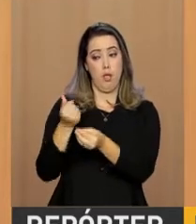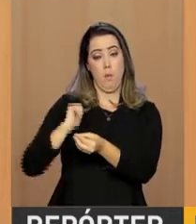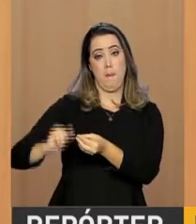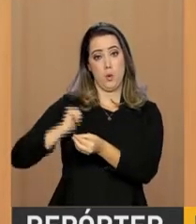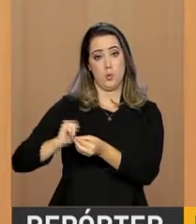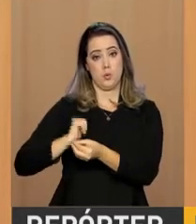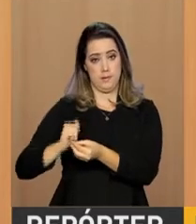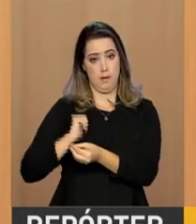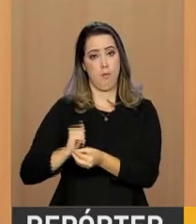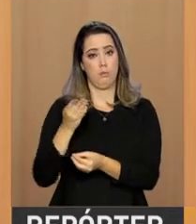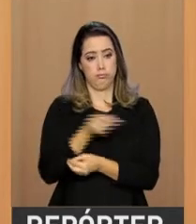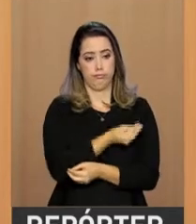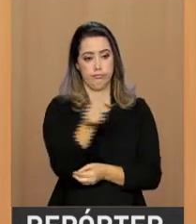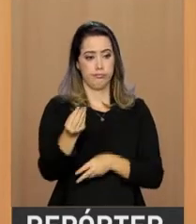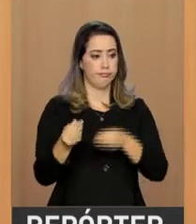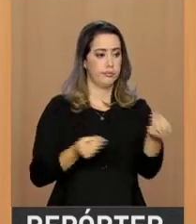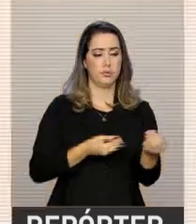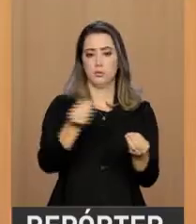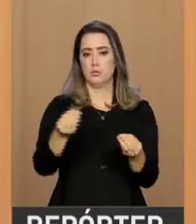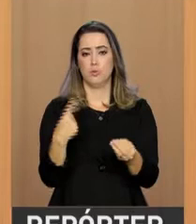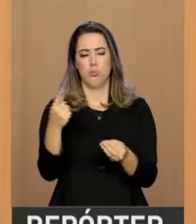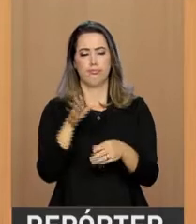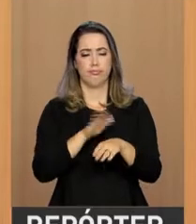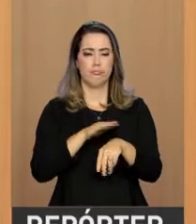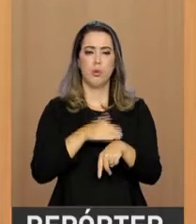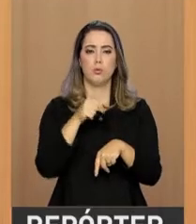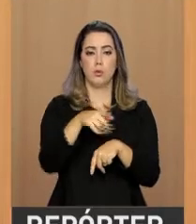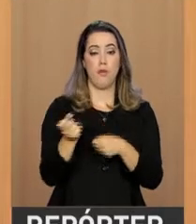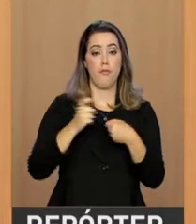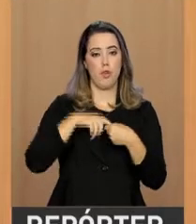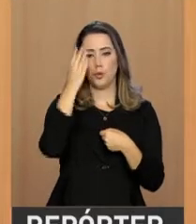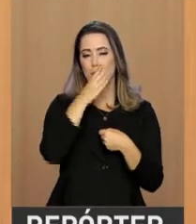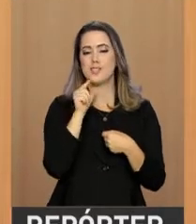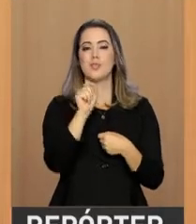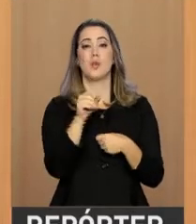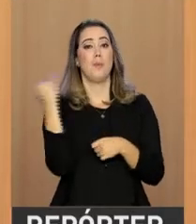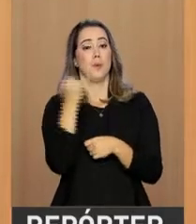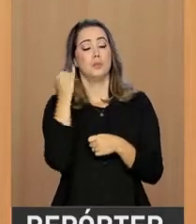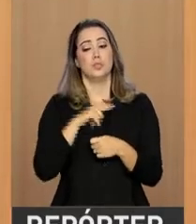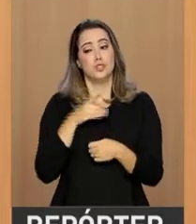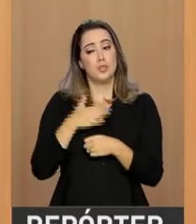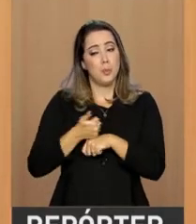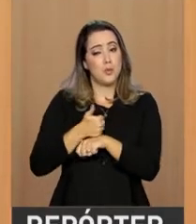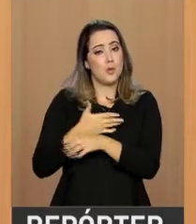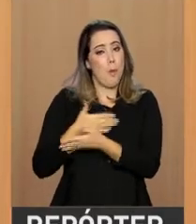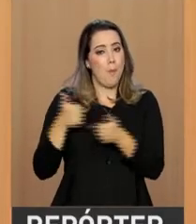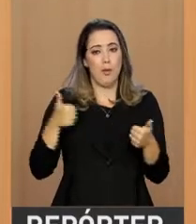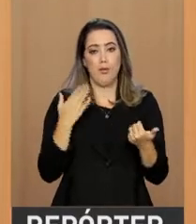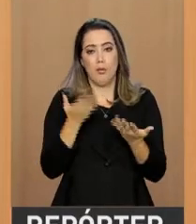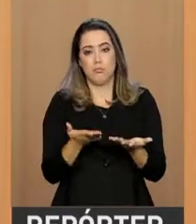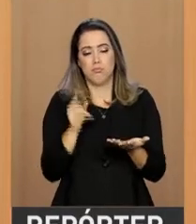para cada um deles durante o seu período de estadia. O retorno para o país é muito grande. A gente vai ter profissionais mais qualificados.